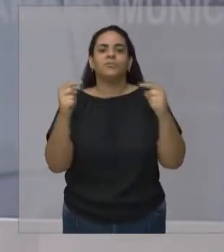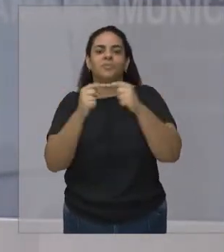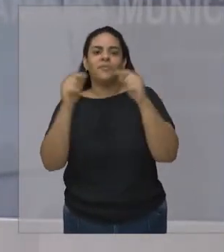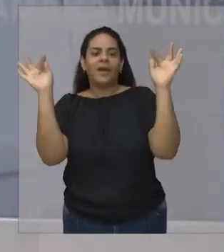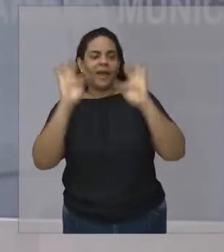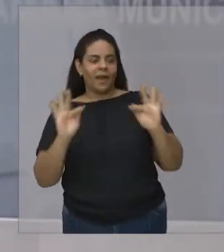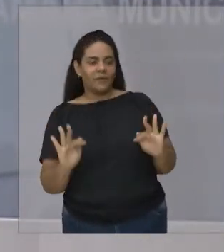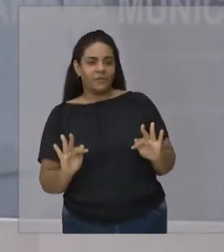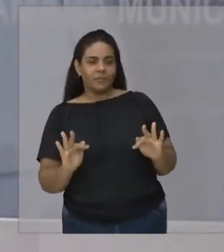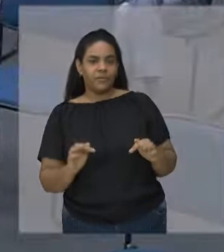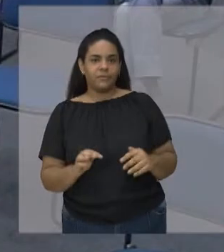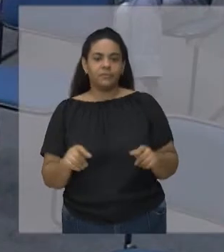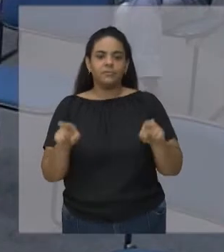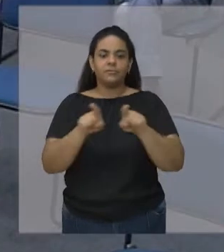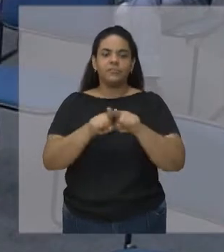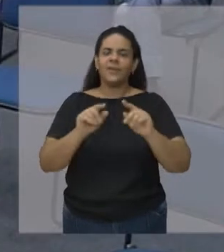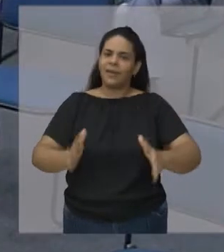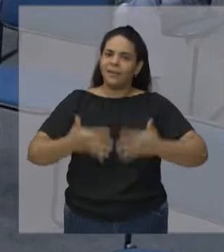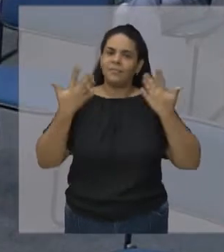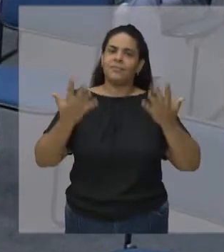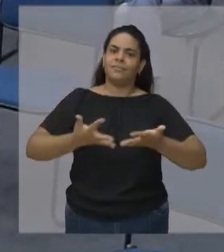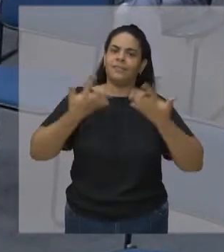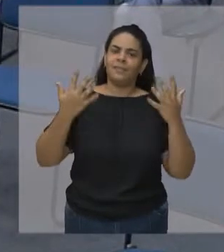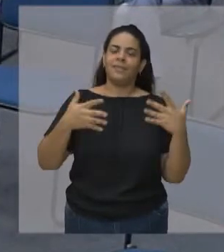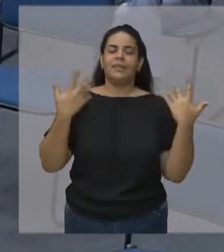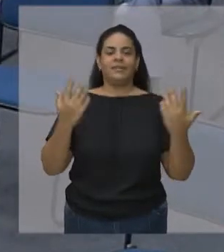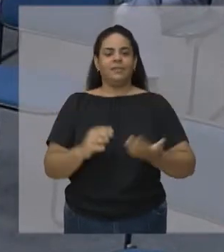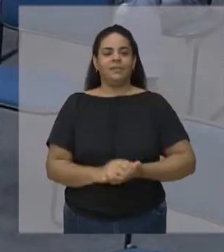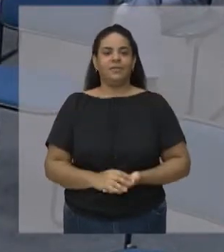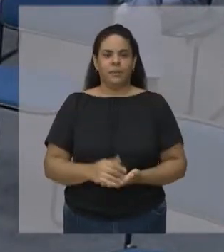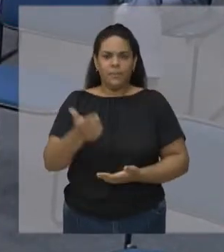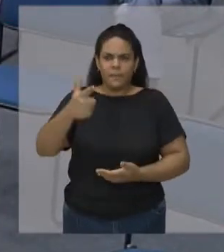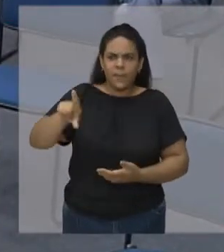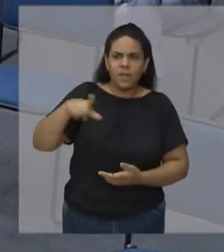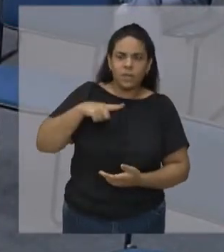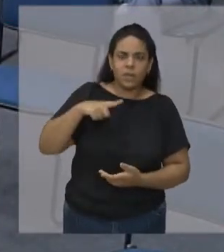mais? Alegria Alegria Mais alguma?